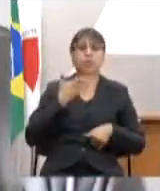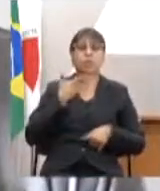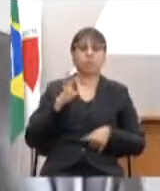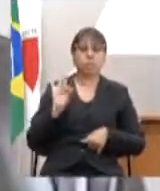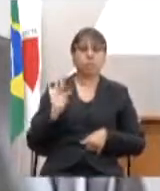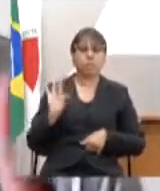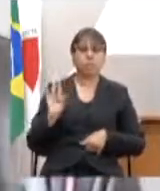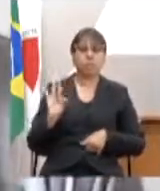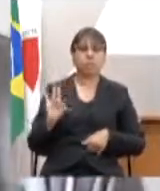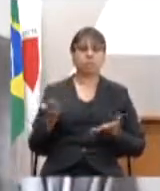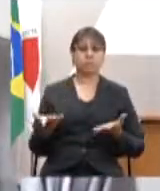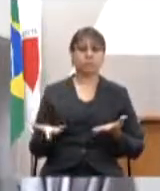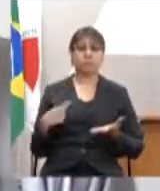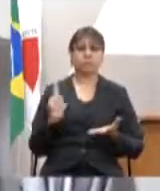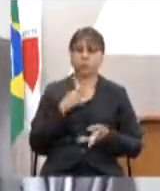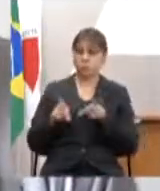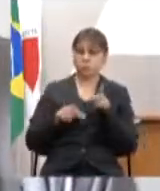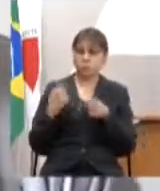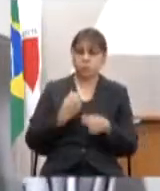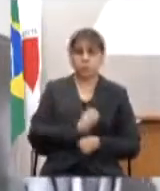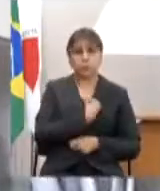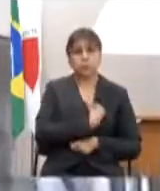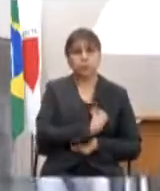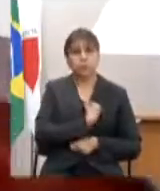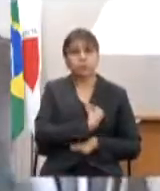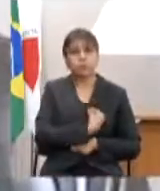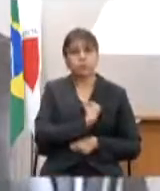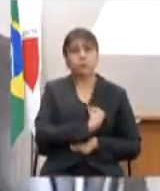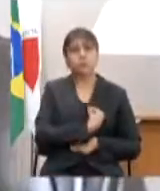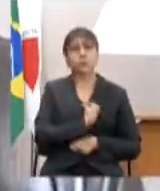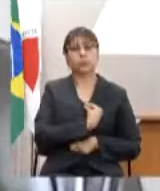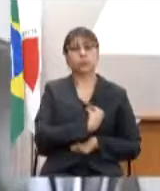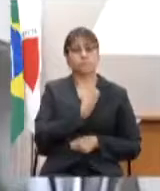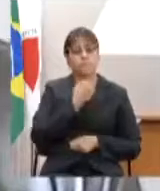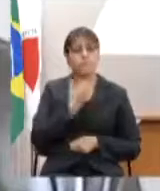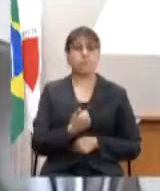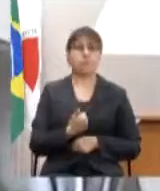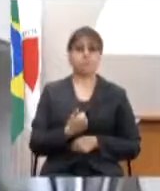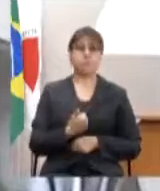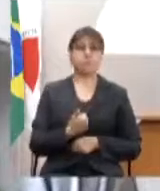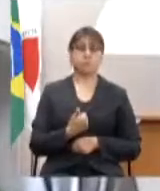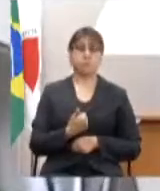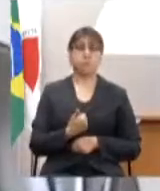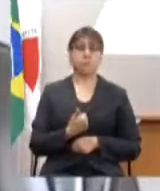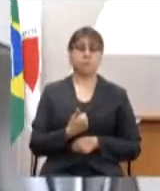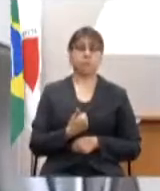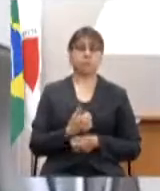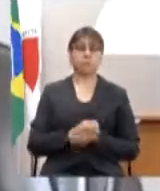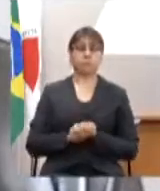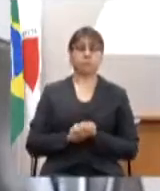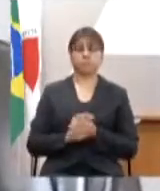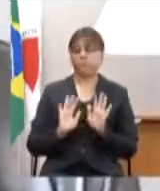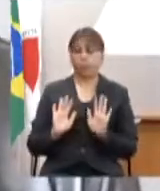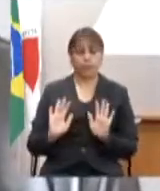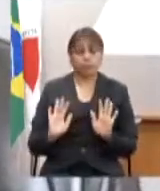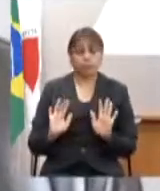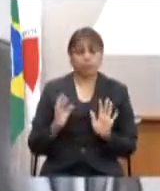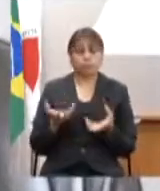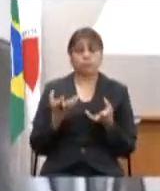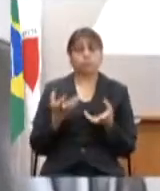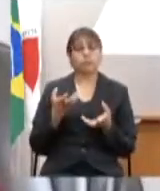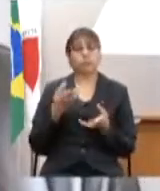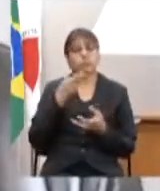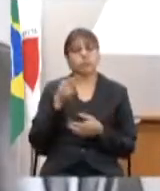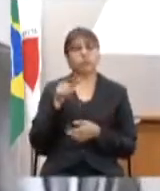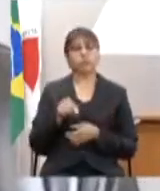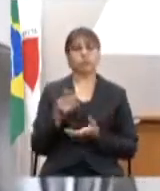povo precisa sobreviver e também viver bem de várias formas então eu queria criar esse apelo e